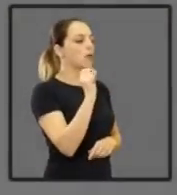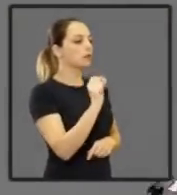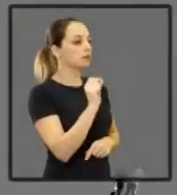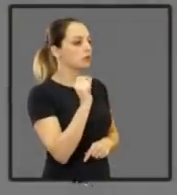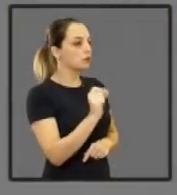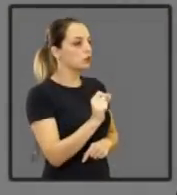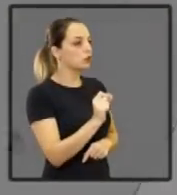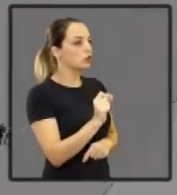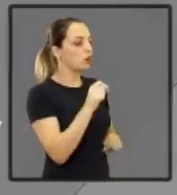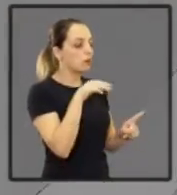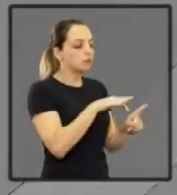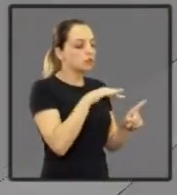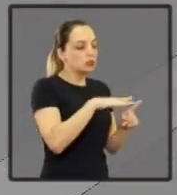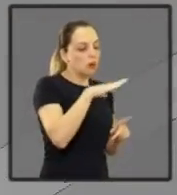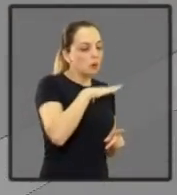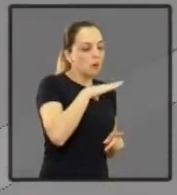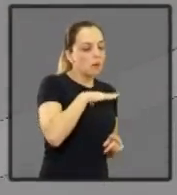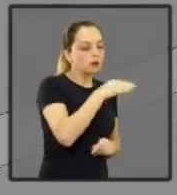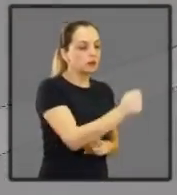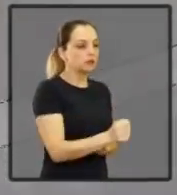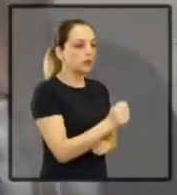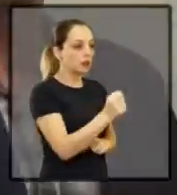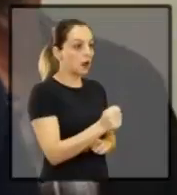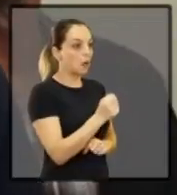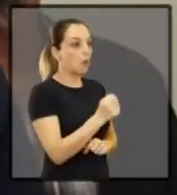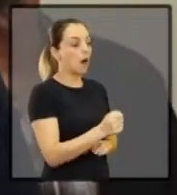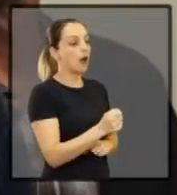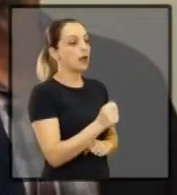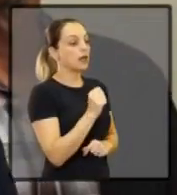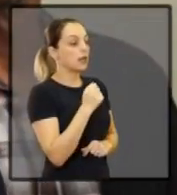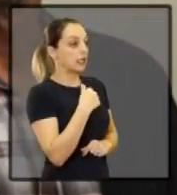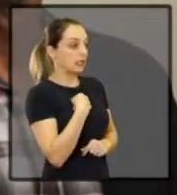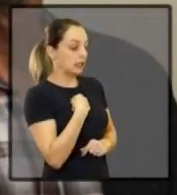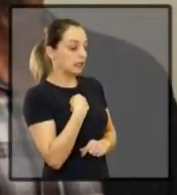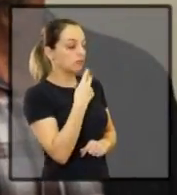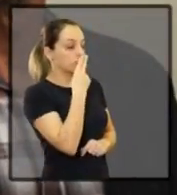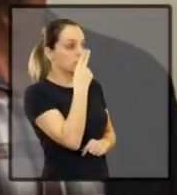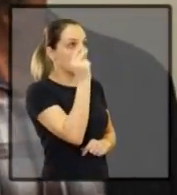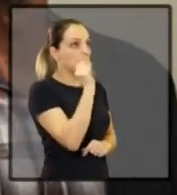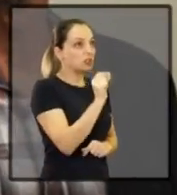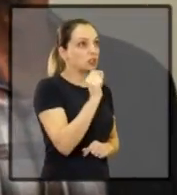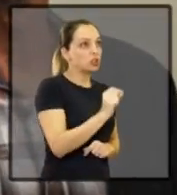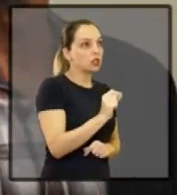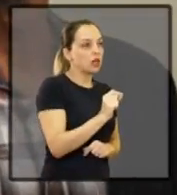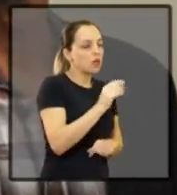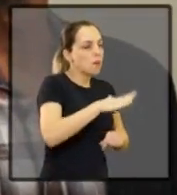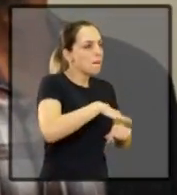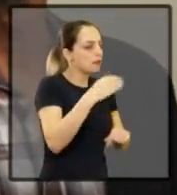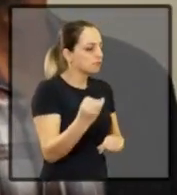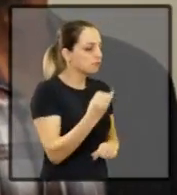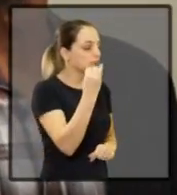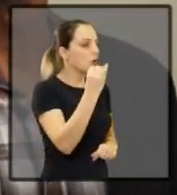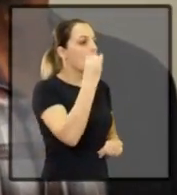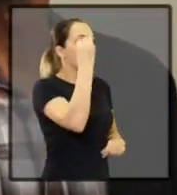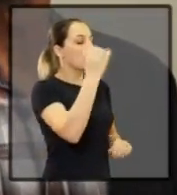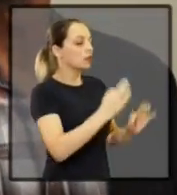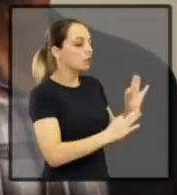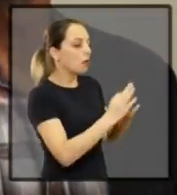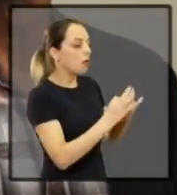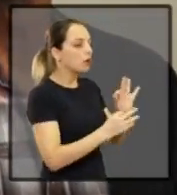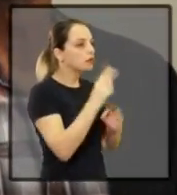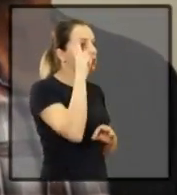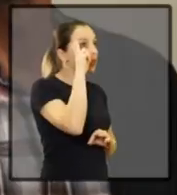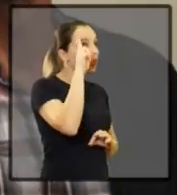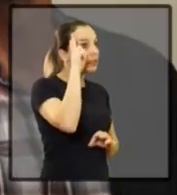respeito à intervenção urbana na cidade de Araraquara. E acho que eu não exagero se eu falar que é um dos mais importantes projetos na